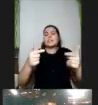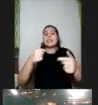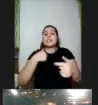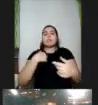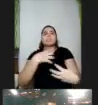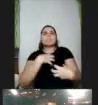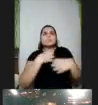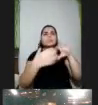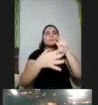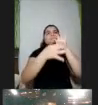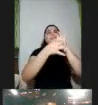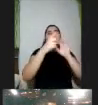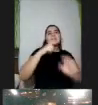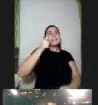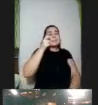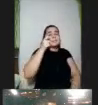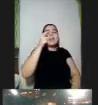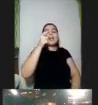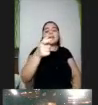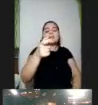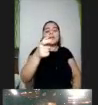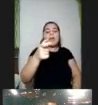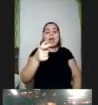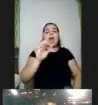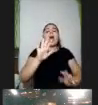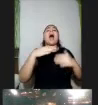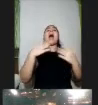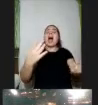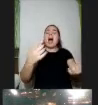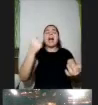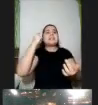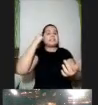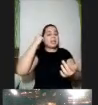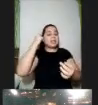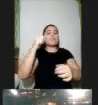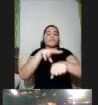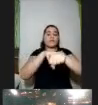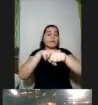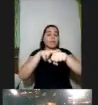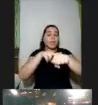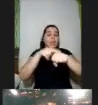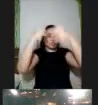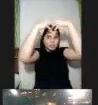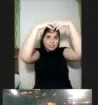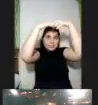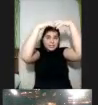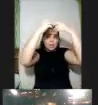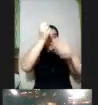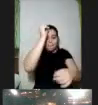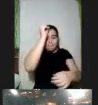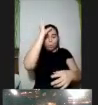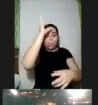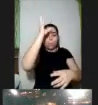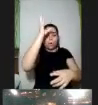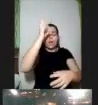gera interesse em mim é o que dispara o meu processo de aprendizagem de me relacionar com esse conhecimento novo